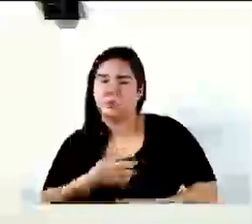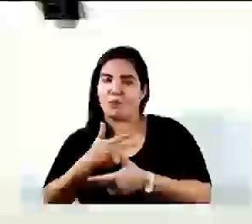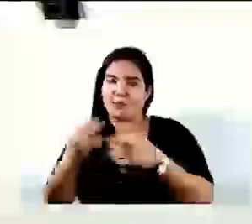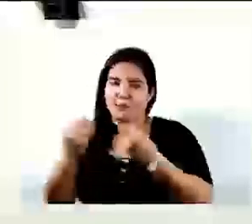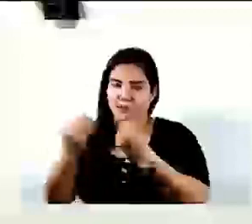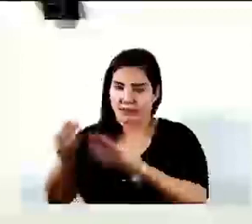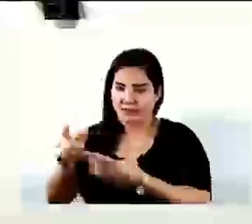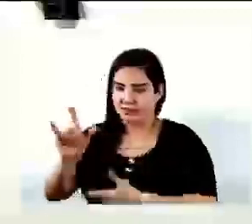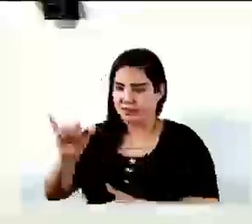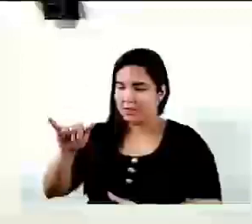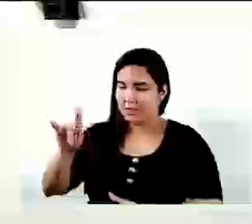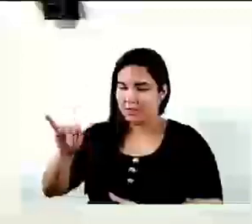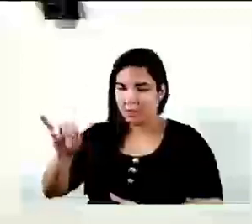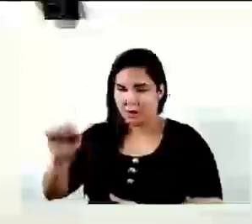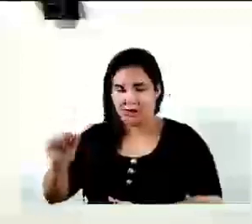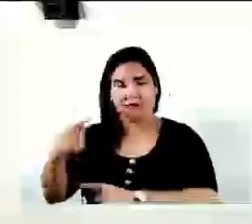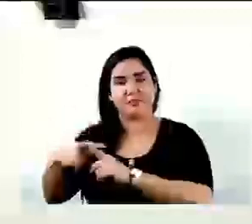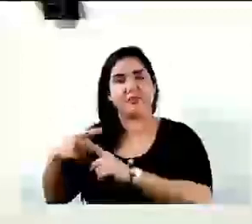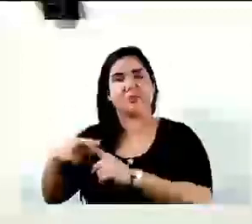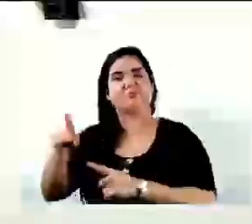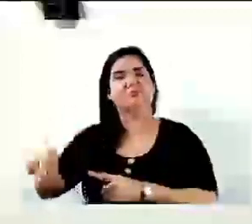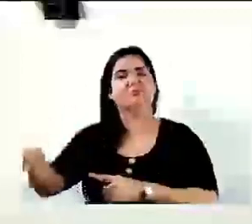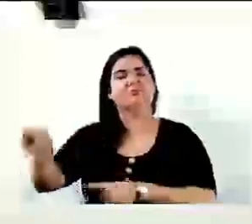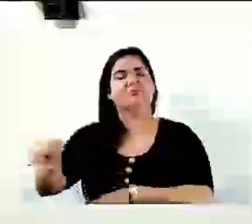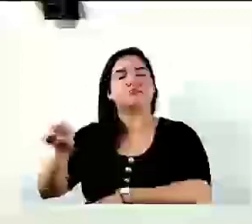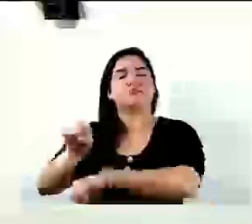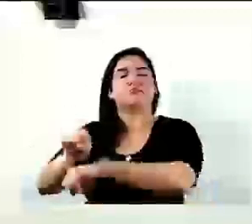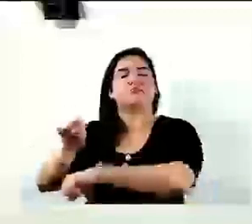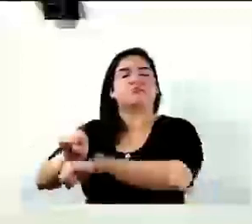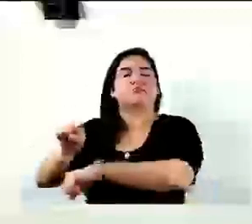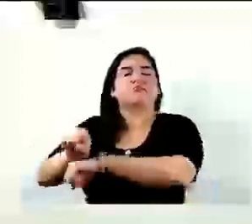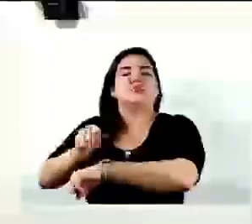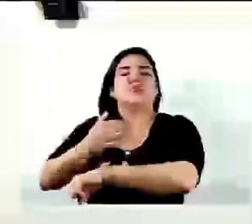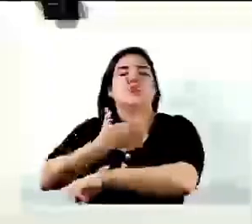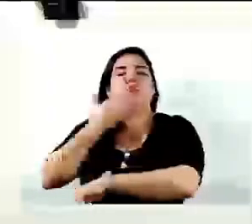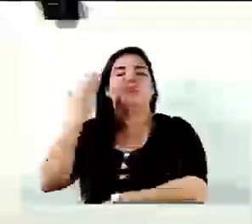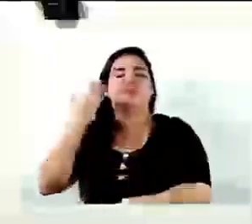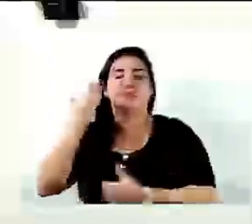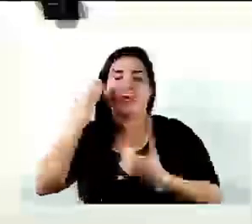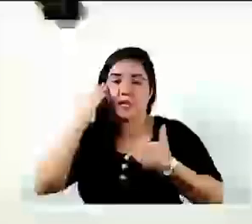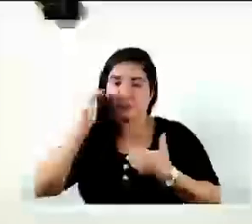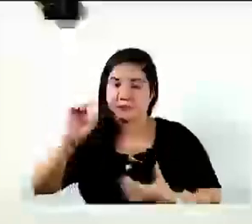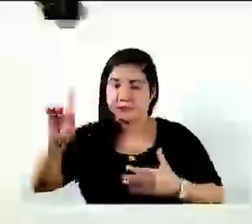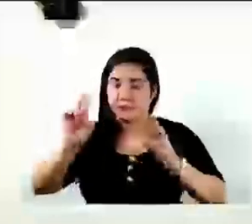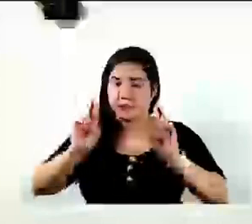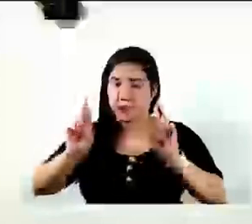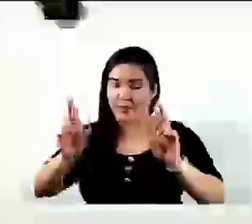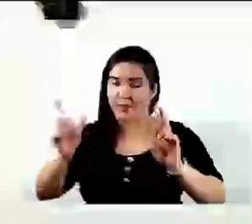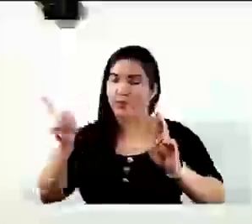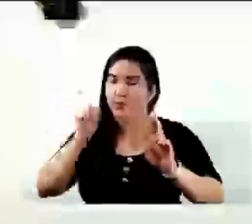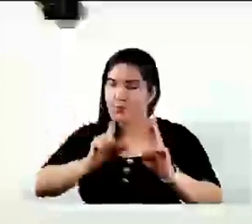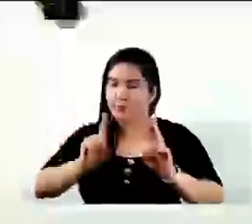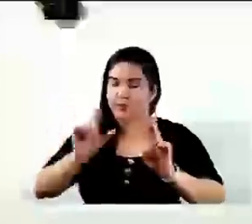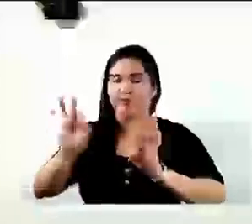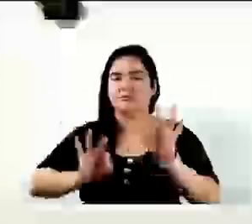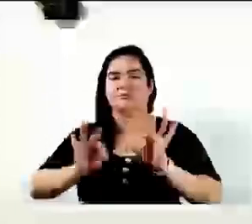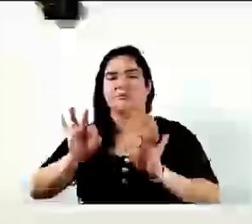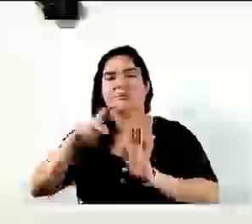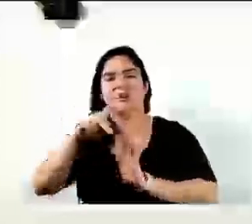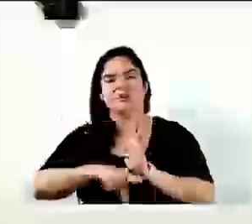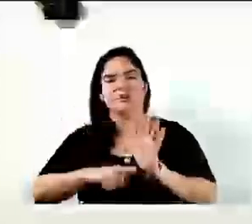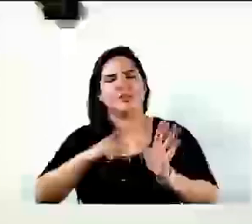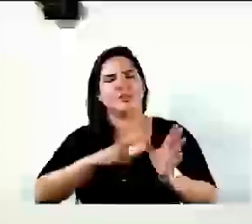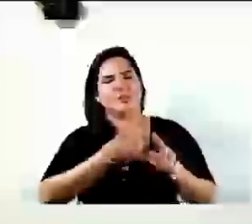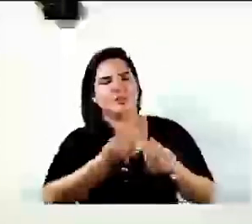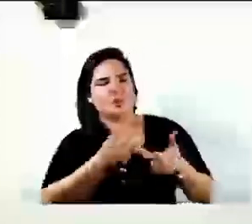Lindóia, que as crianças também estão esperando, e que, graças a Deus, tomara que saia do papel, que projeto tem bastante. Até